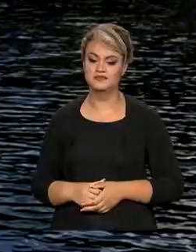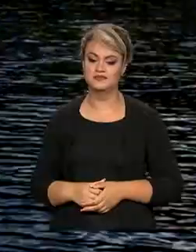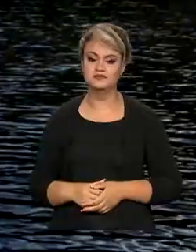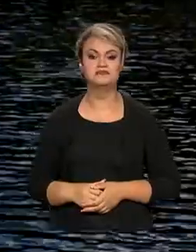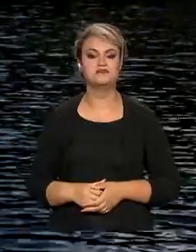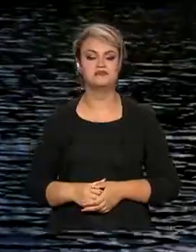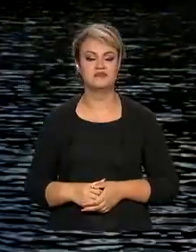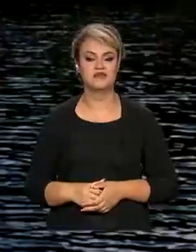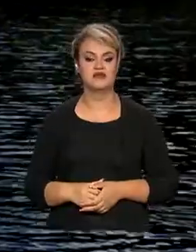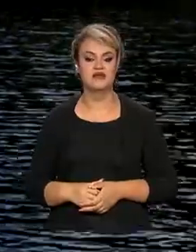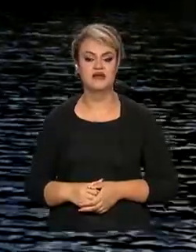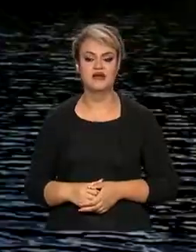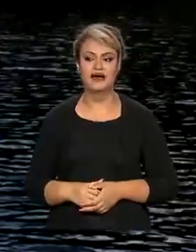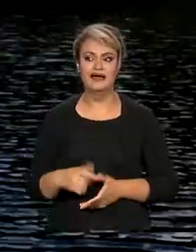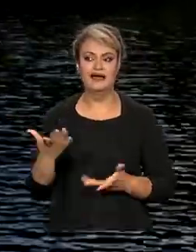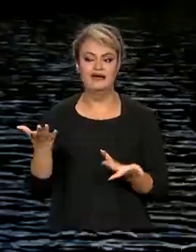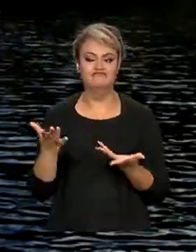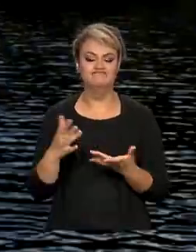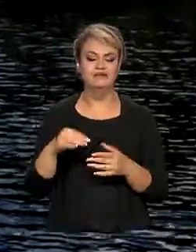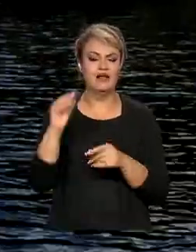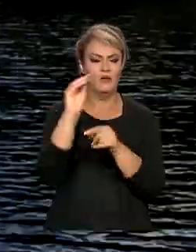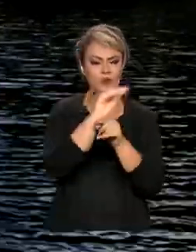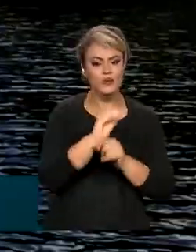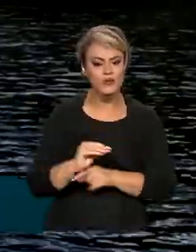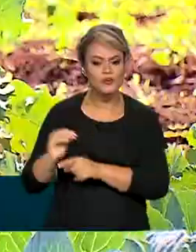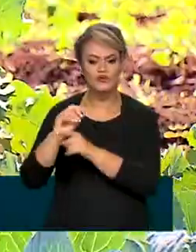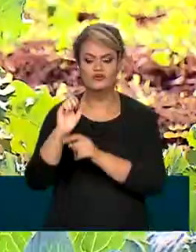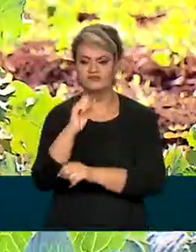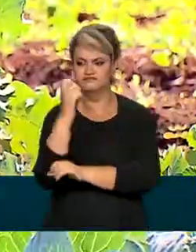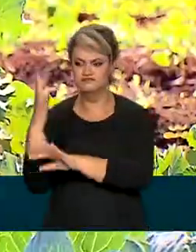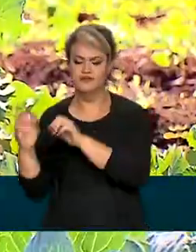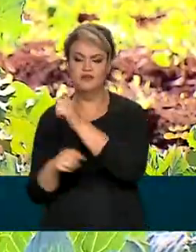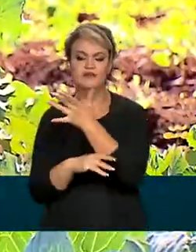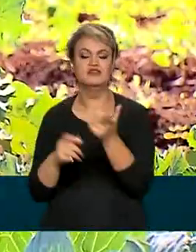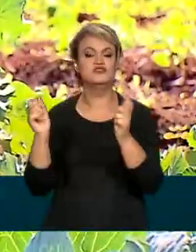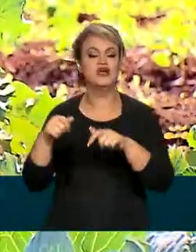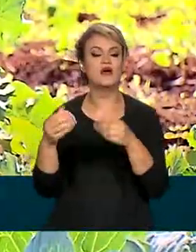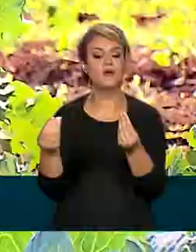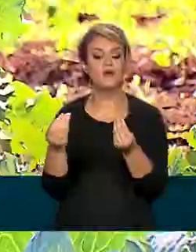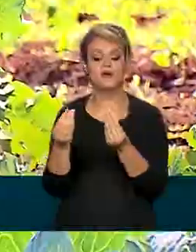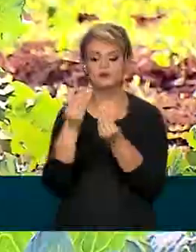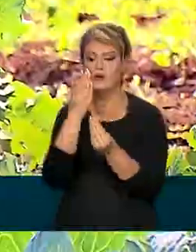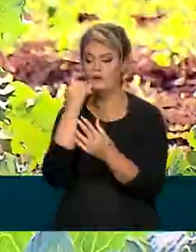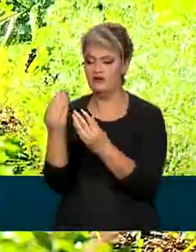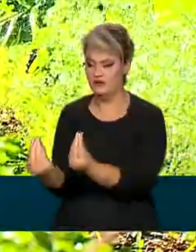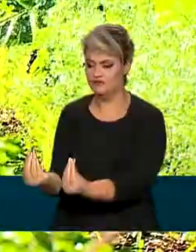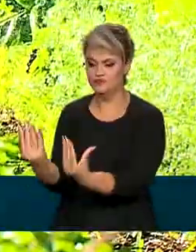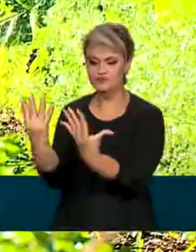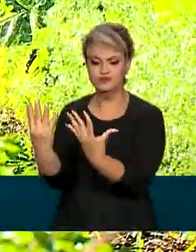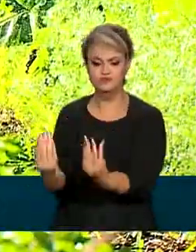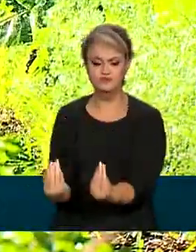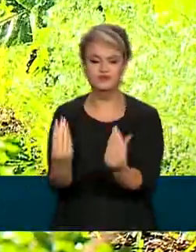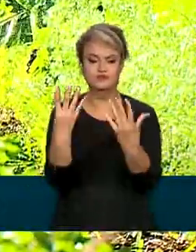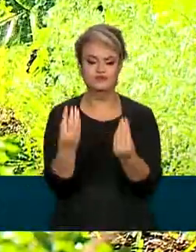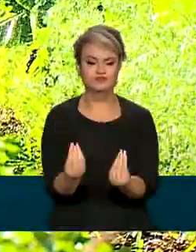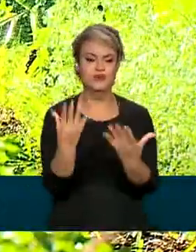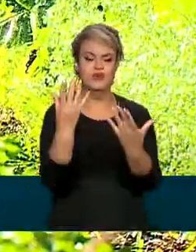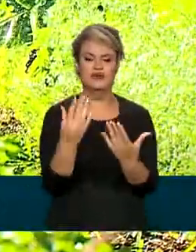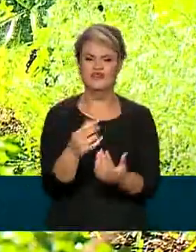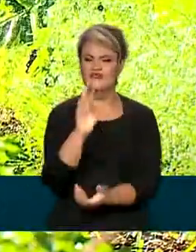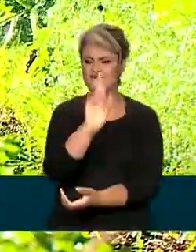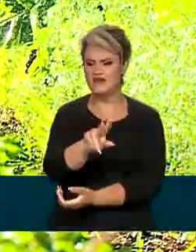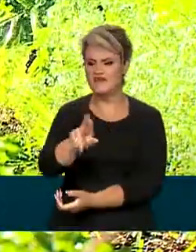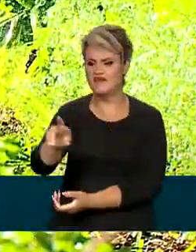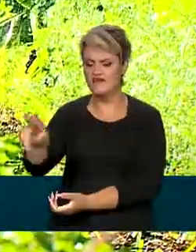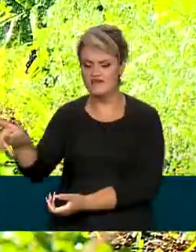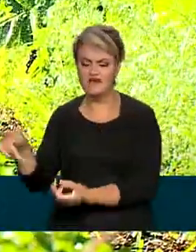Entre os muitos caminhos para a preservação do meio ambiente está a forma de produzir alimentos, com respeito à biodiversidade,